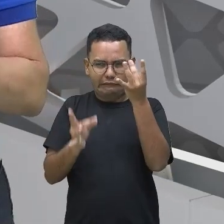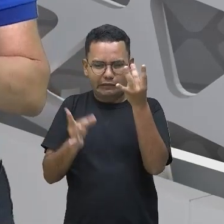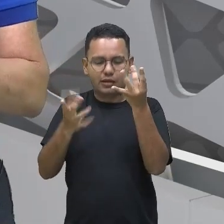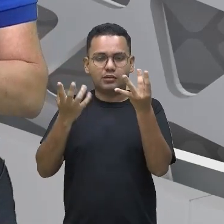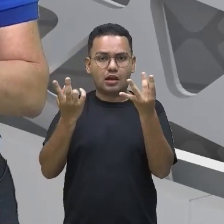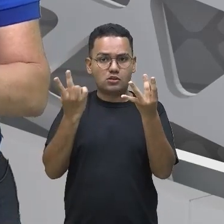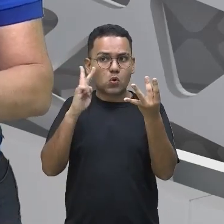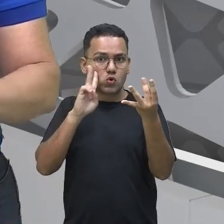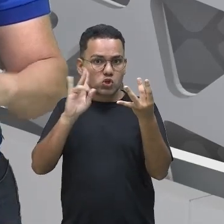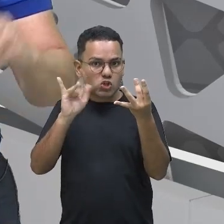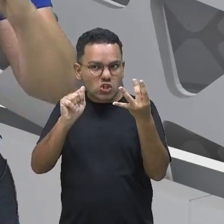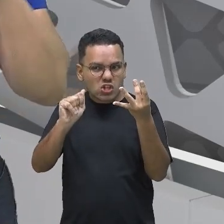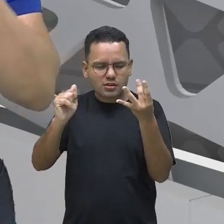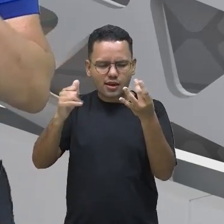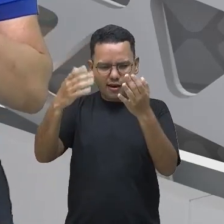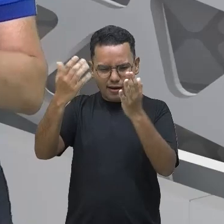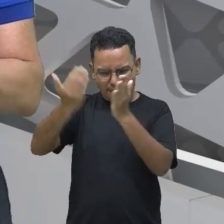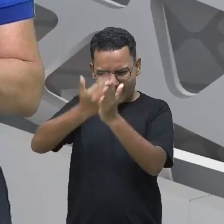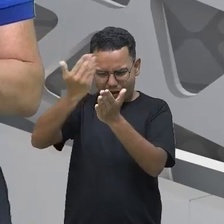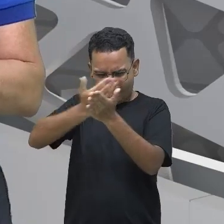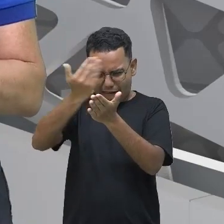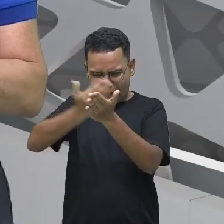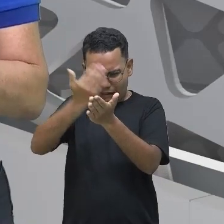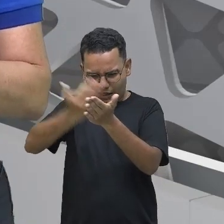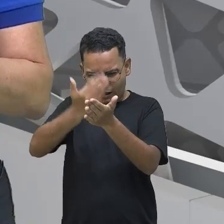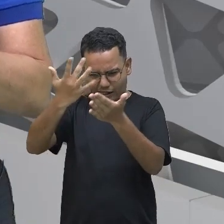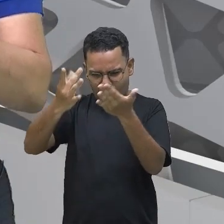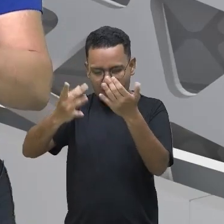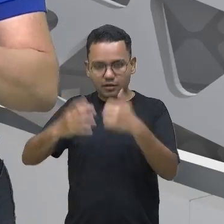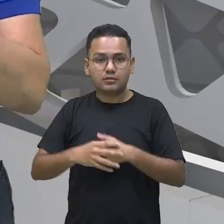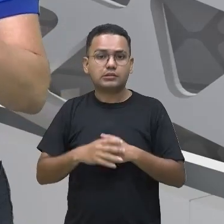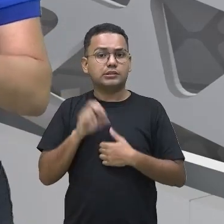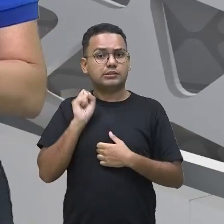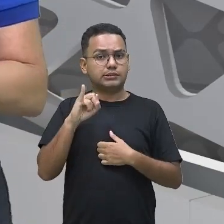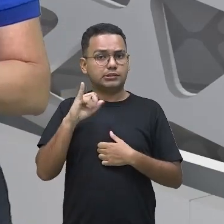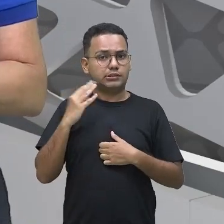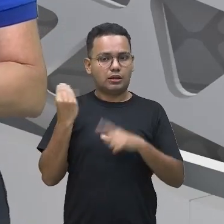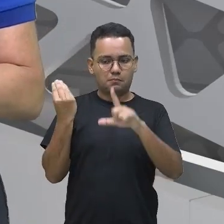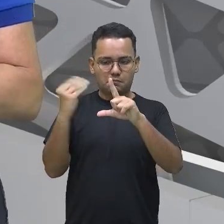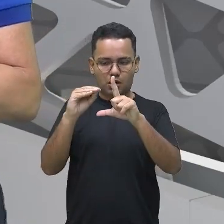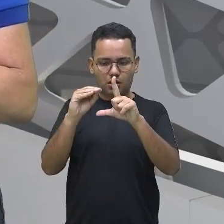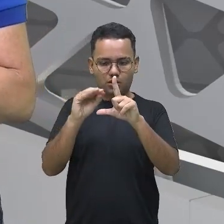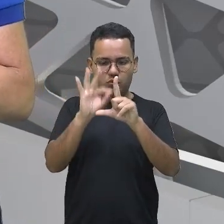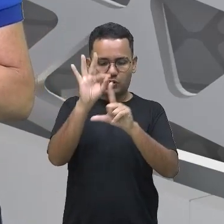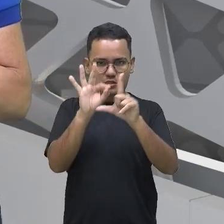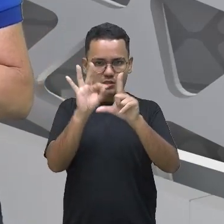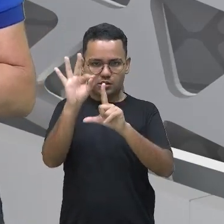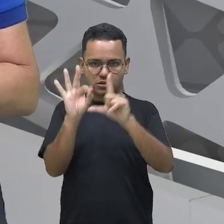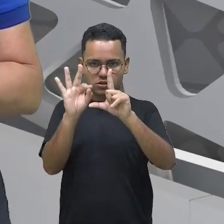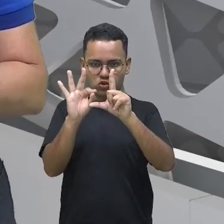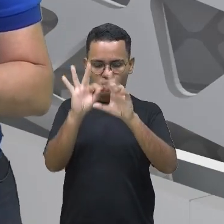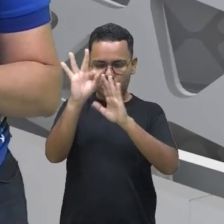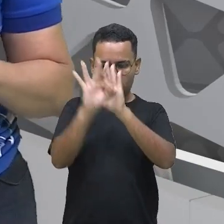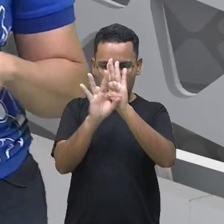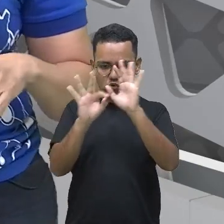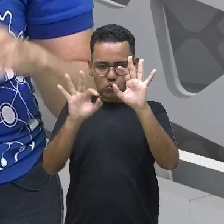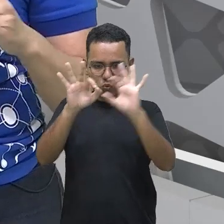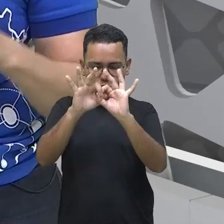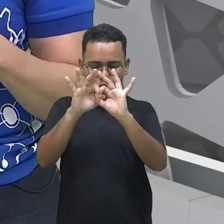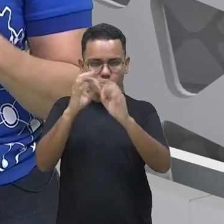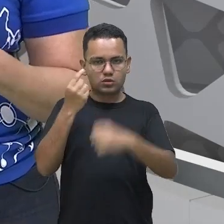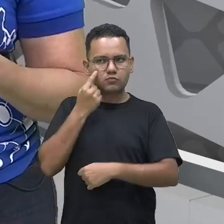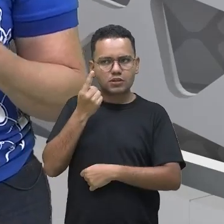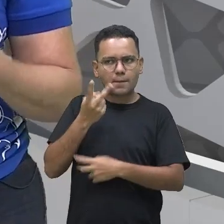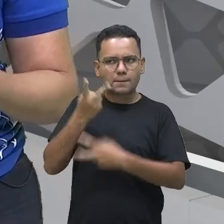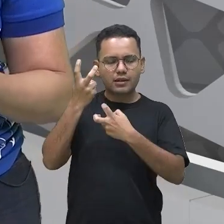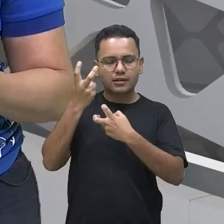apresenta aí numa estatística, você logo visualiza e vê o resultado. Então,